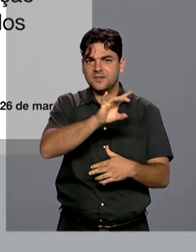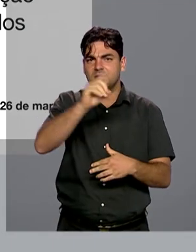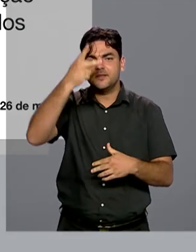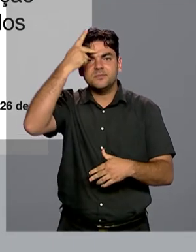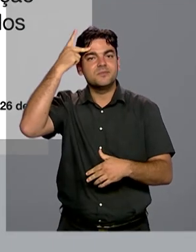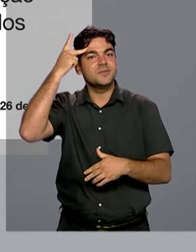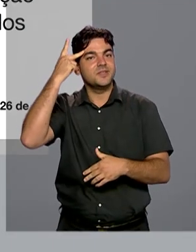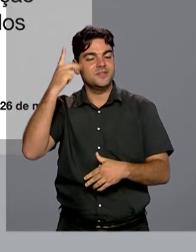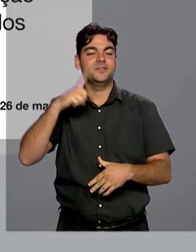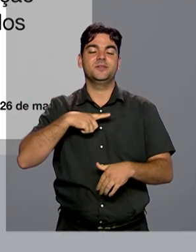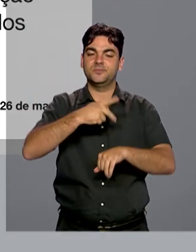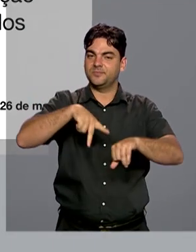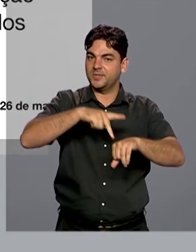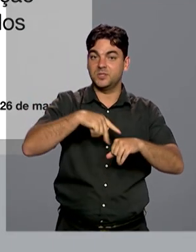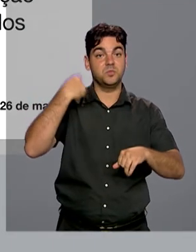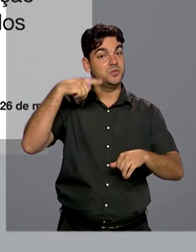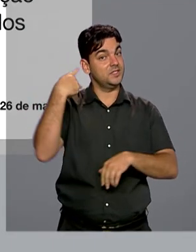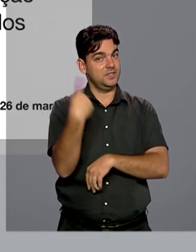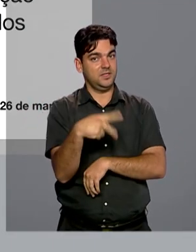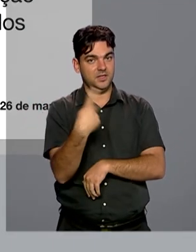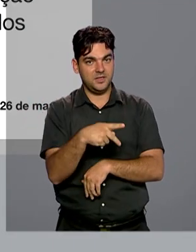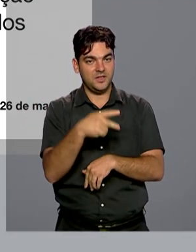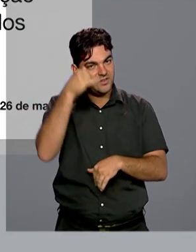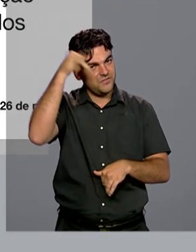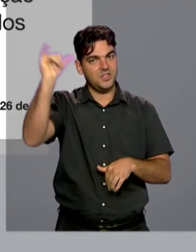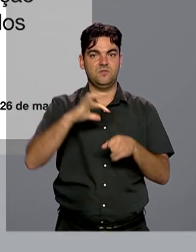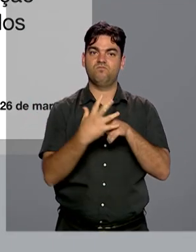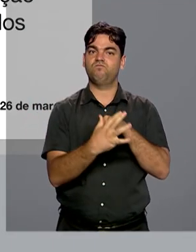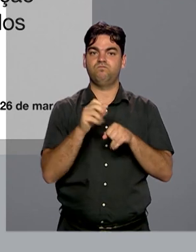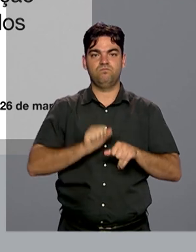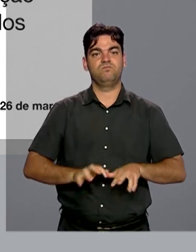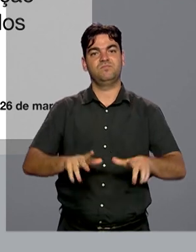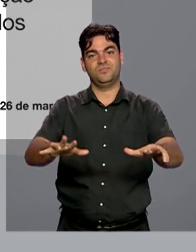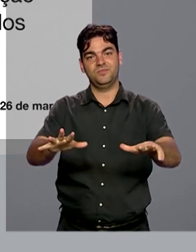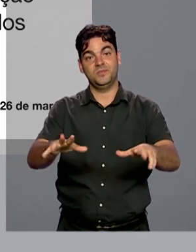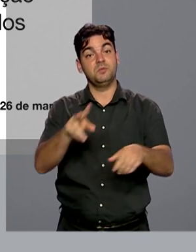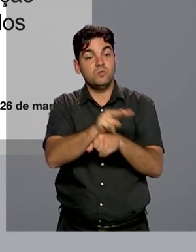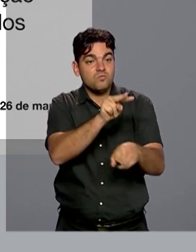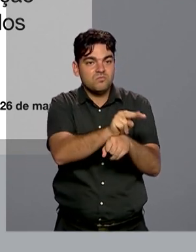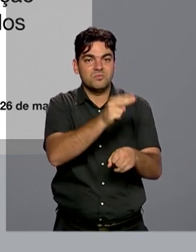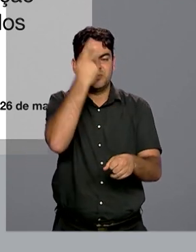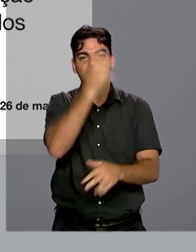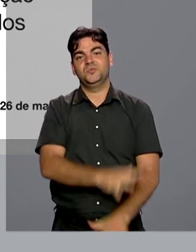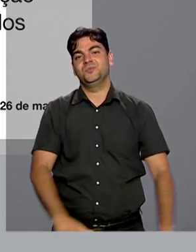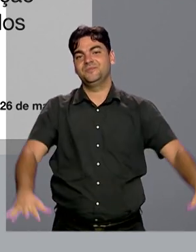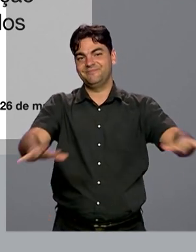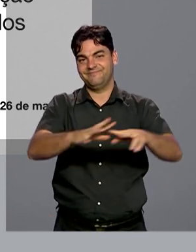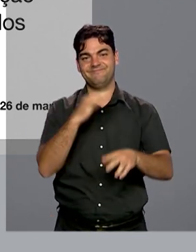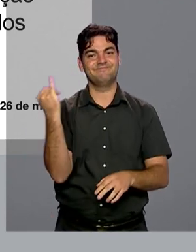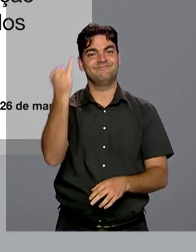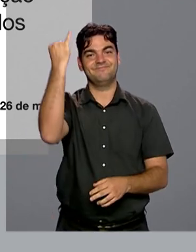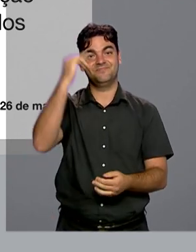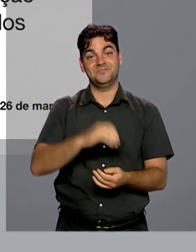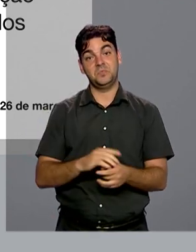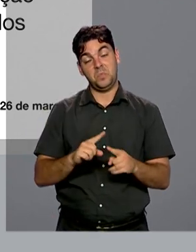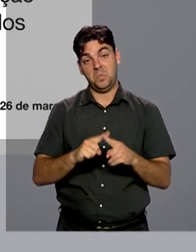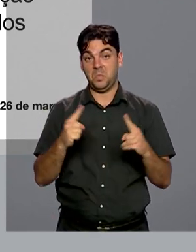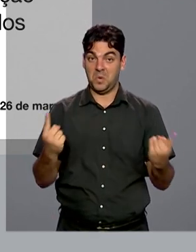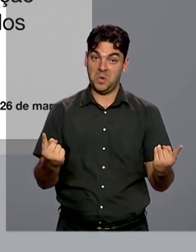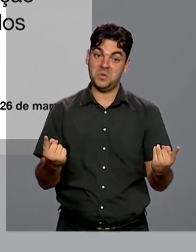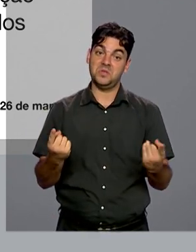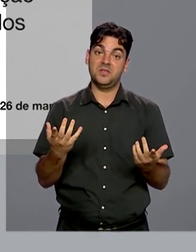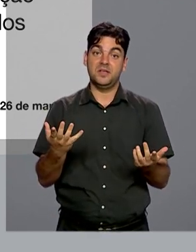país tem suas políticas para conter a propagação do vírus e preservar a saúde dos cidadãos. Mas todos